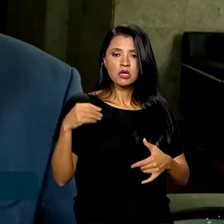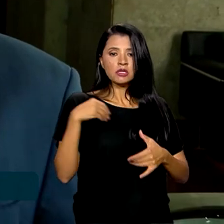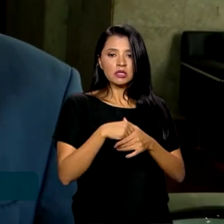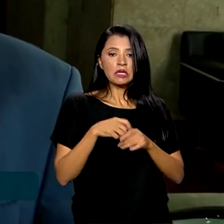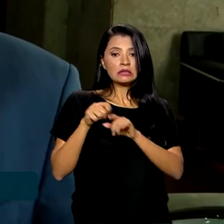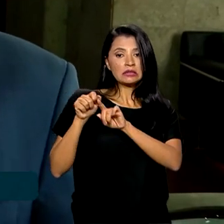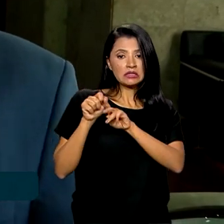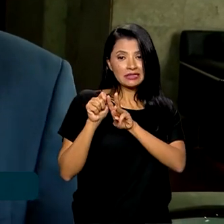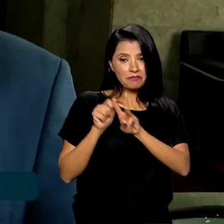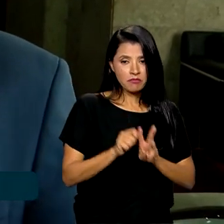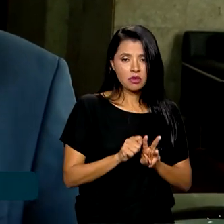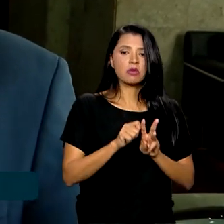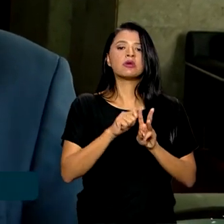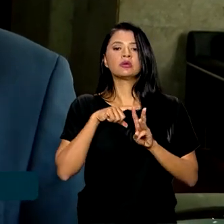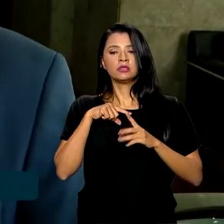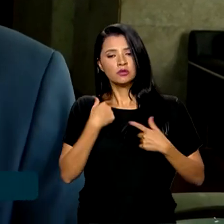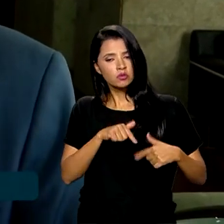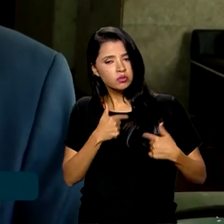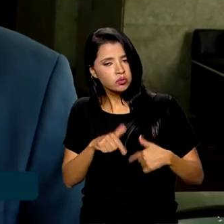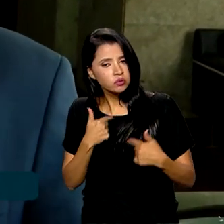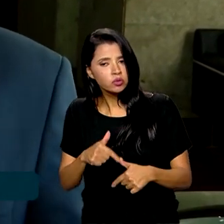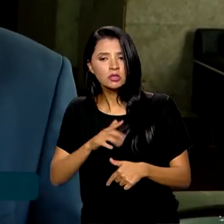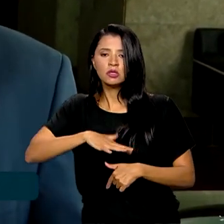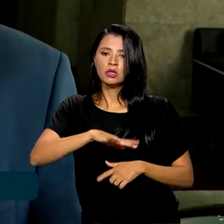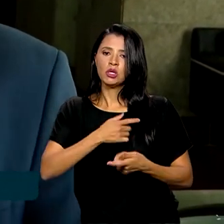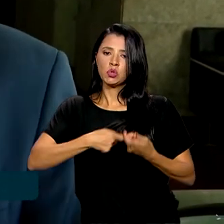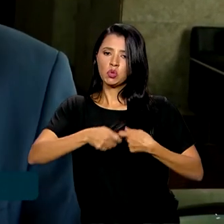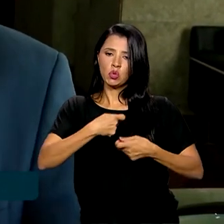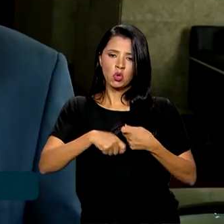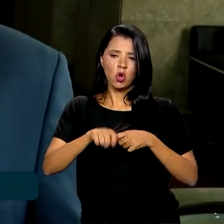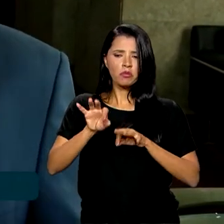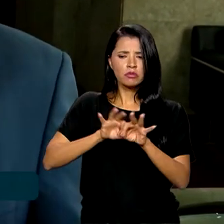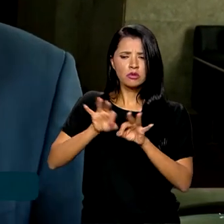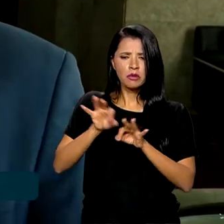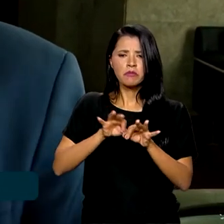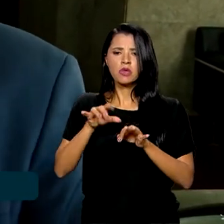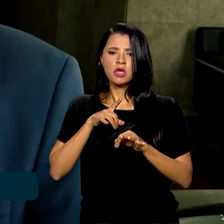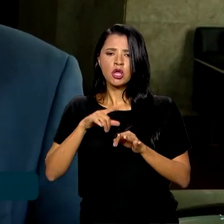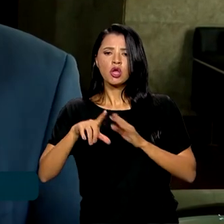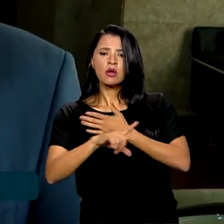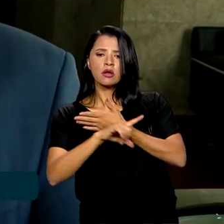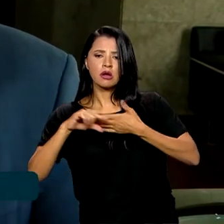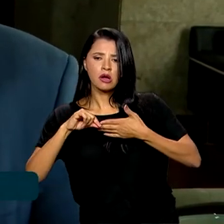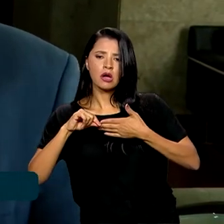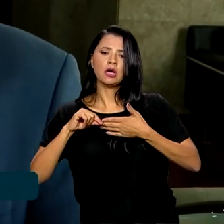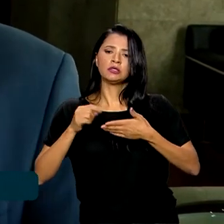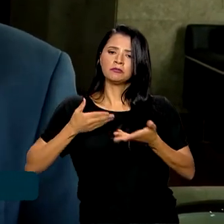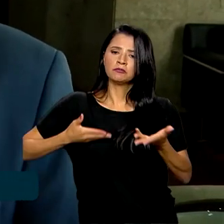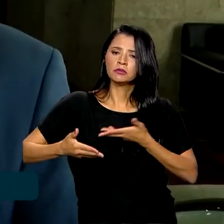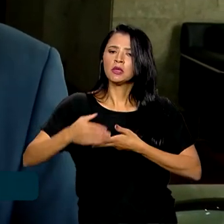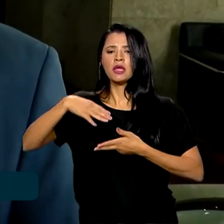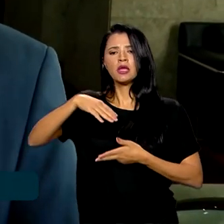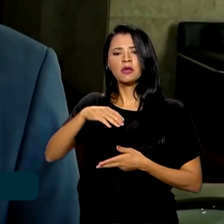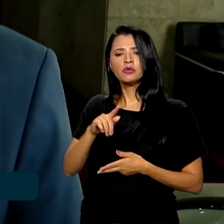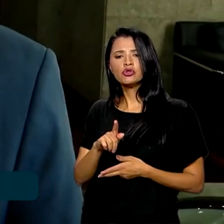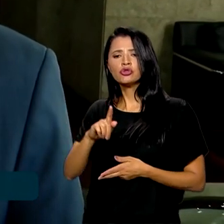meses com a área econômica toda, planejamento, casa civil, MGI,